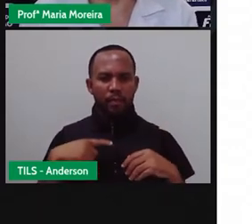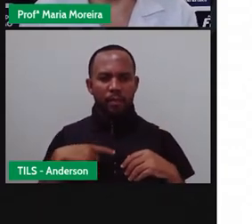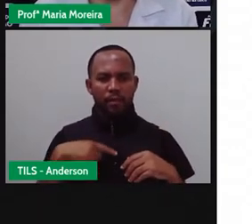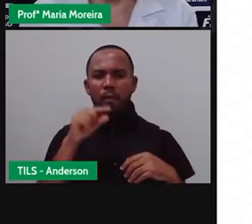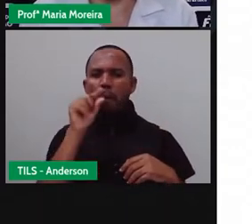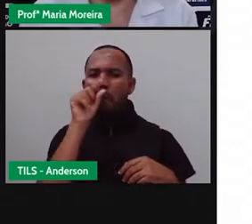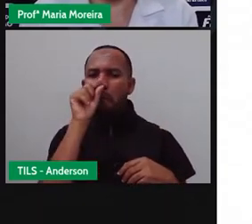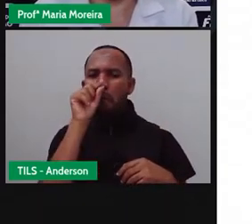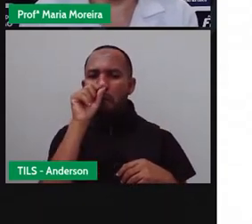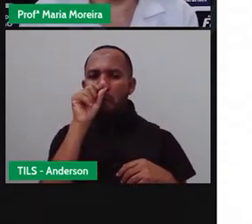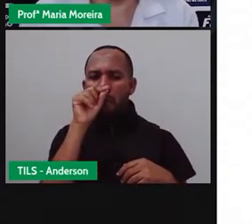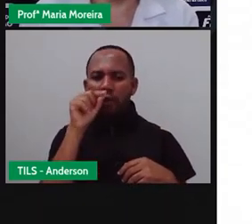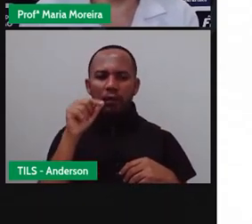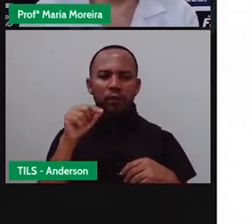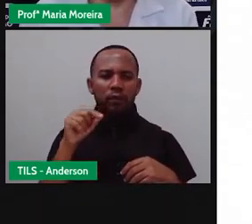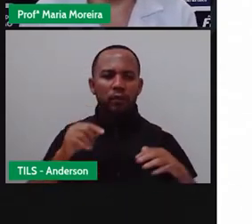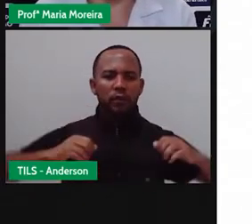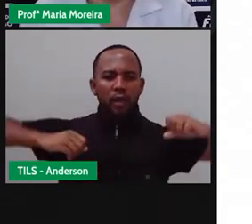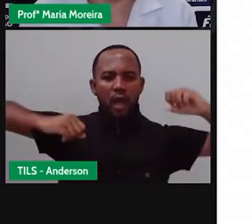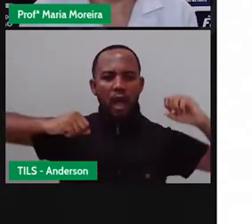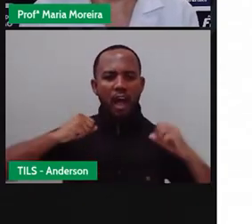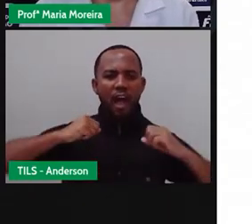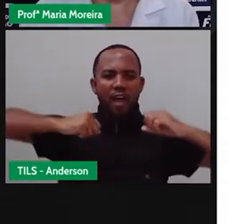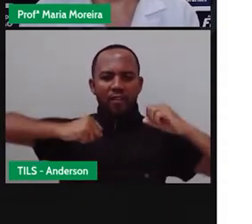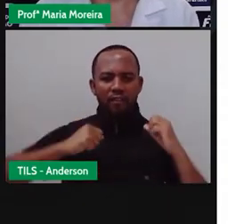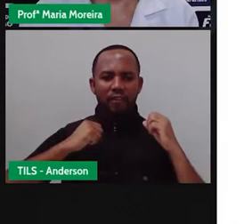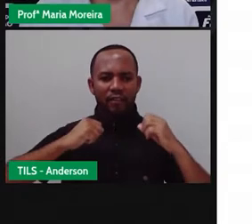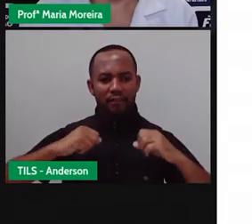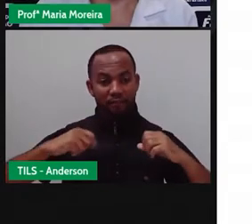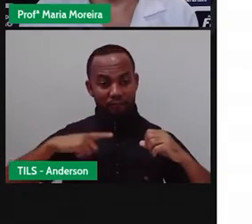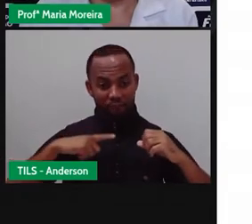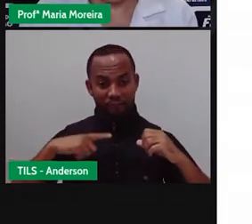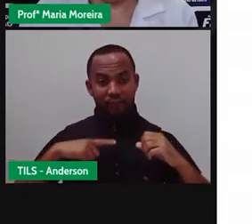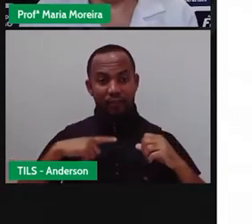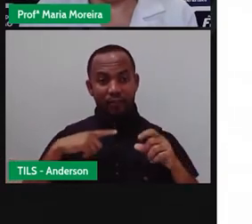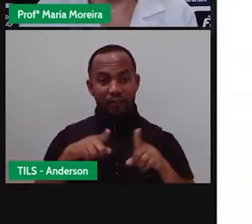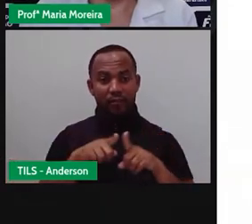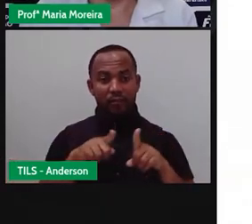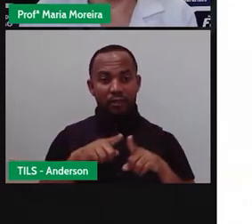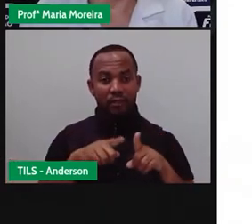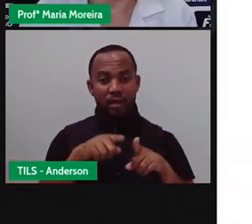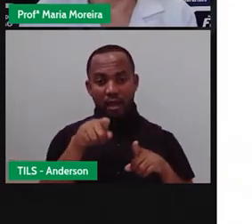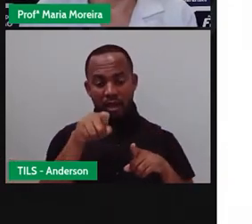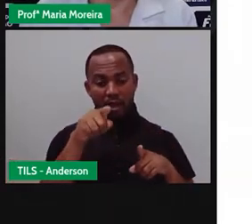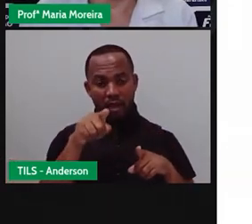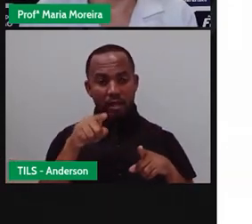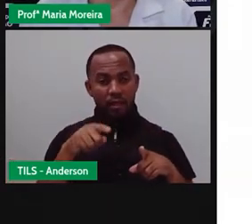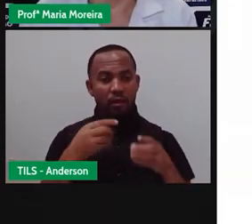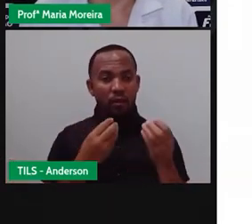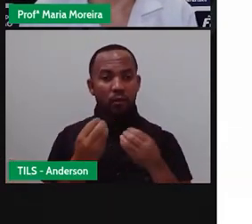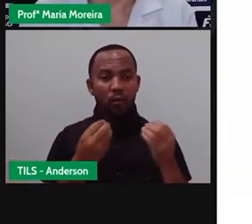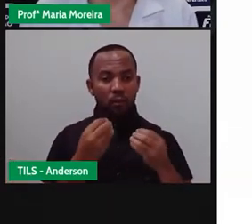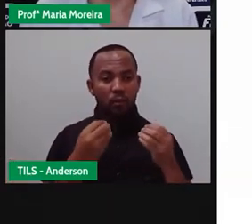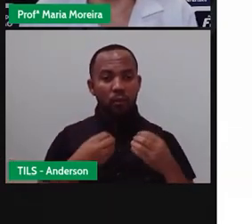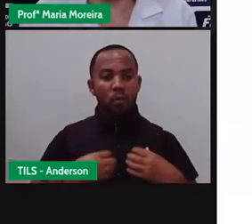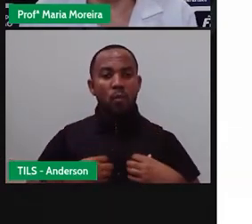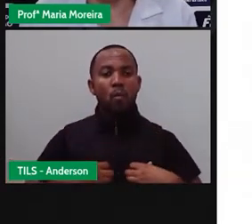bicos e asas. E a respiração das aves, ela também é realizada de forma o quê?